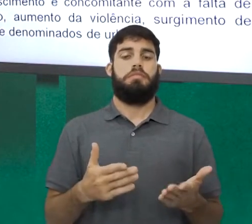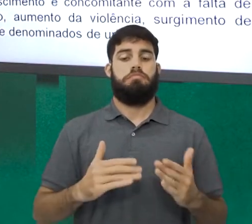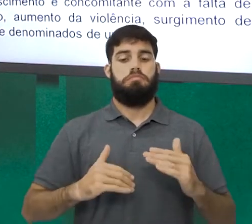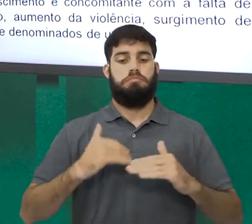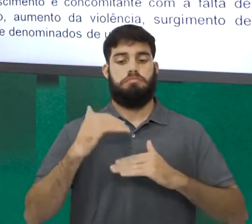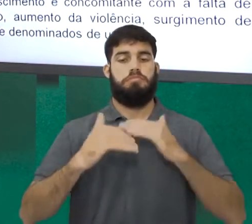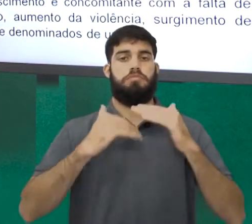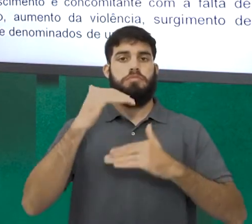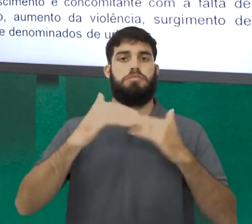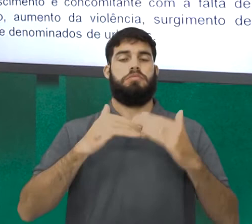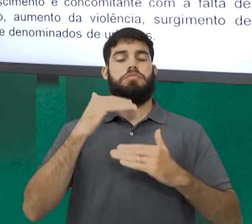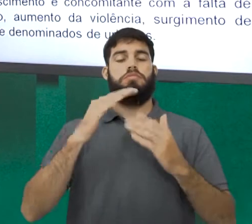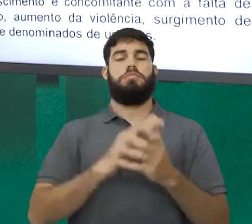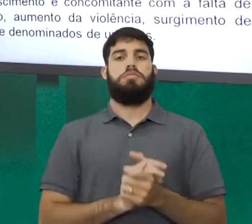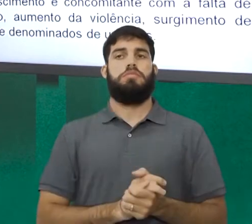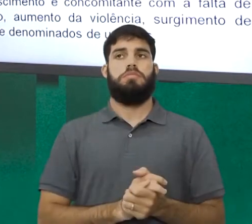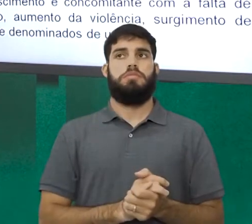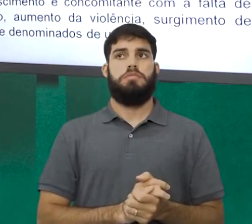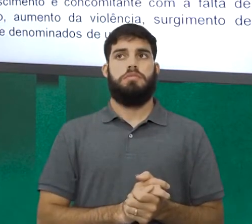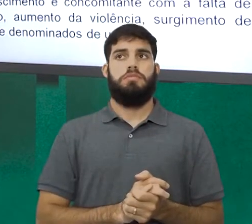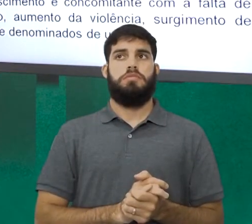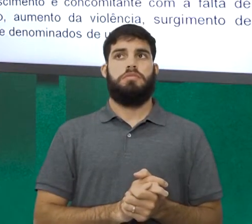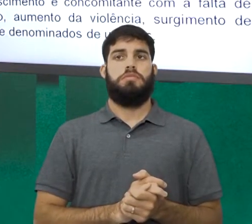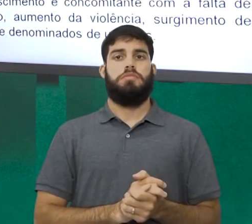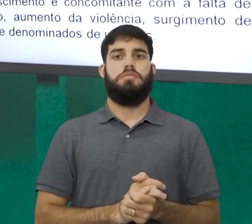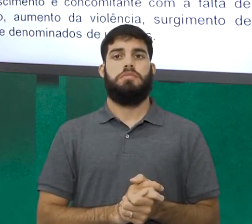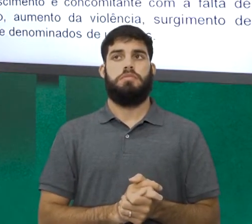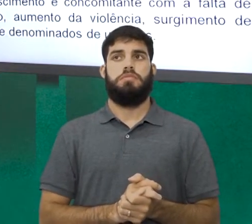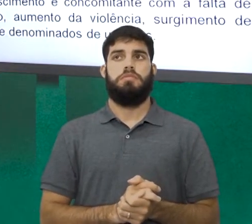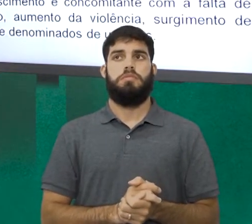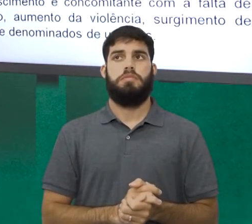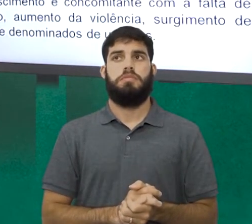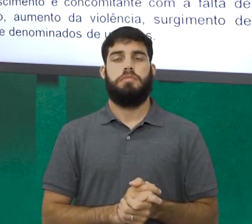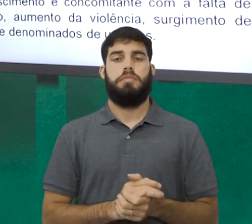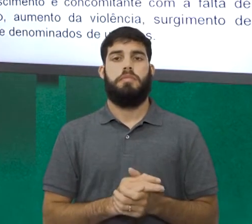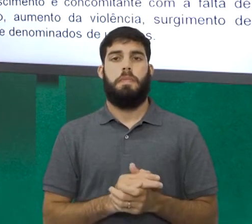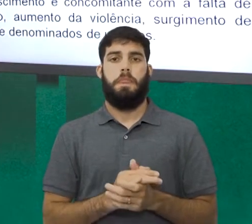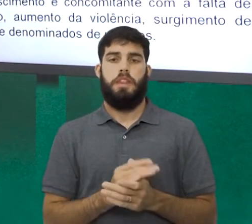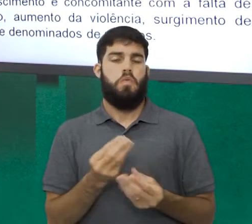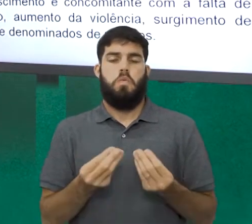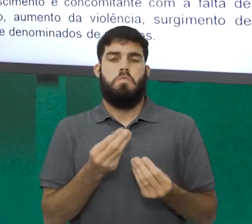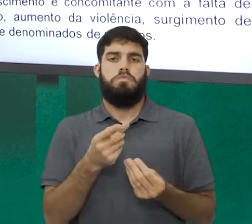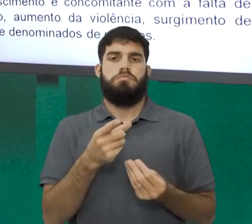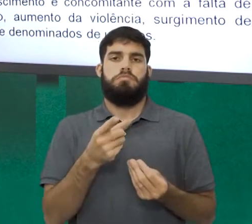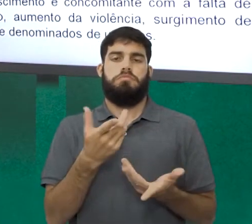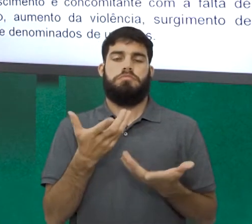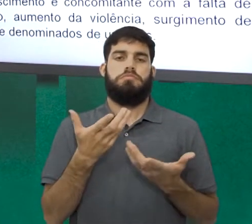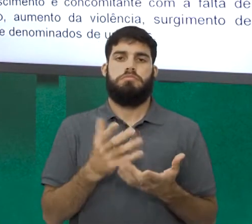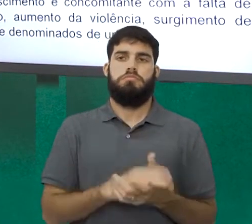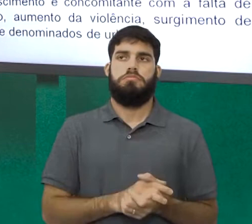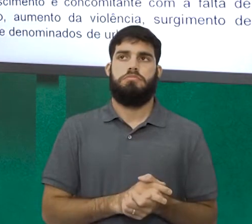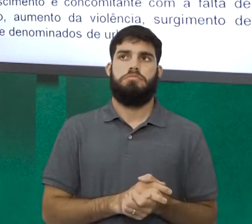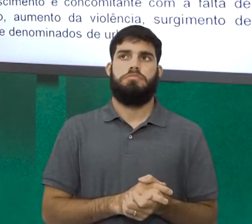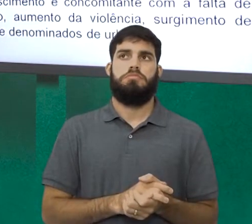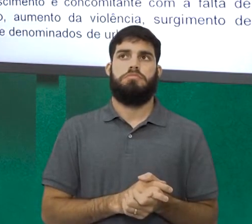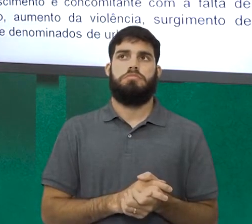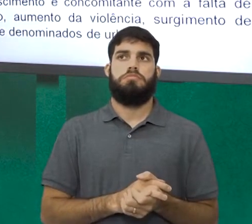desenvolvimento, de menor nível de desenvolvimento, rotule como você desejar, como for conveniente. Pois bem, e não